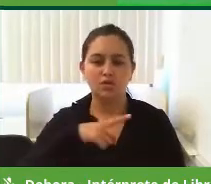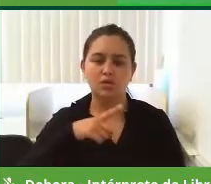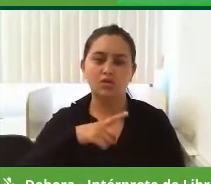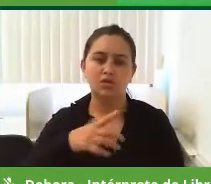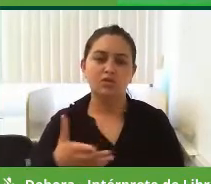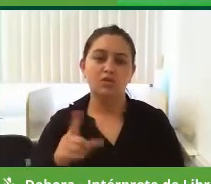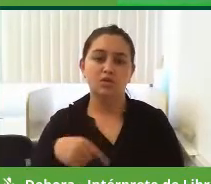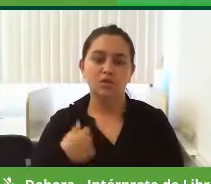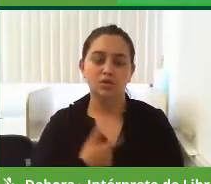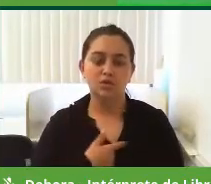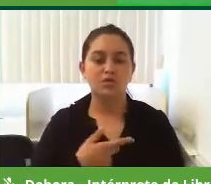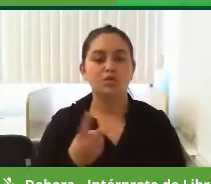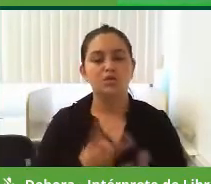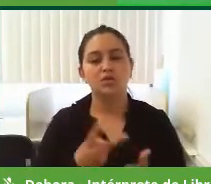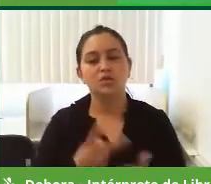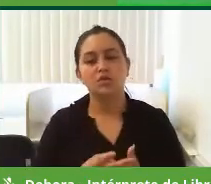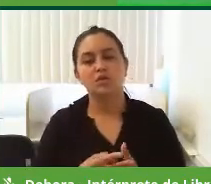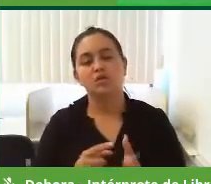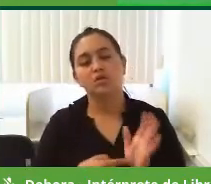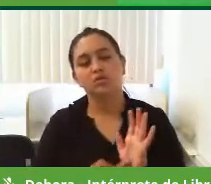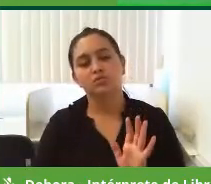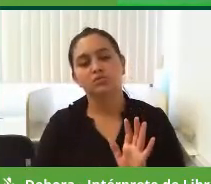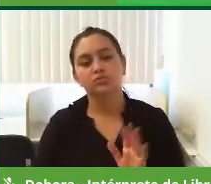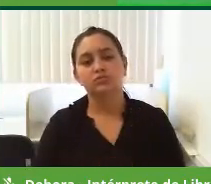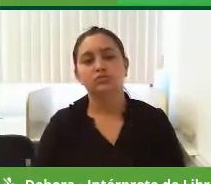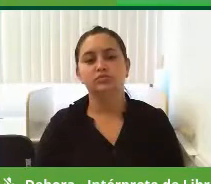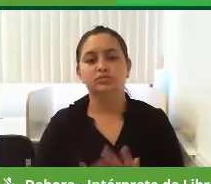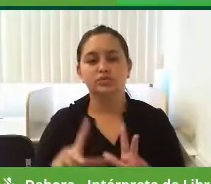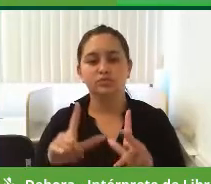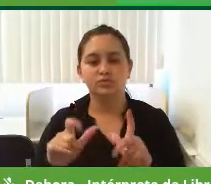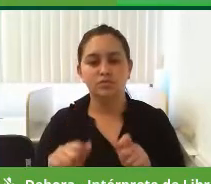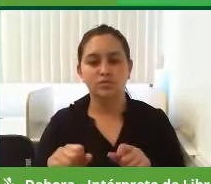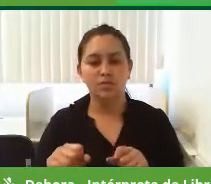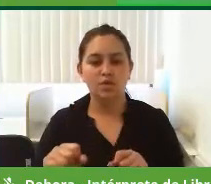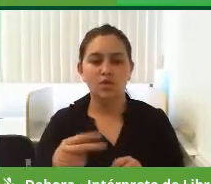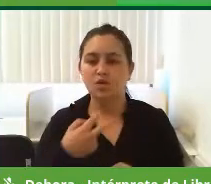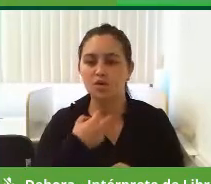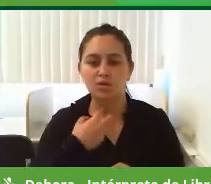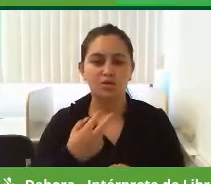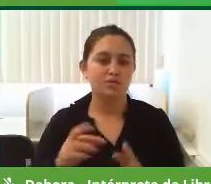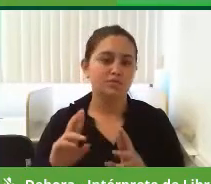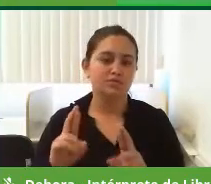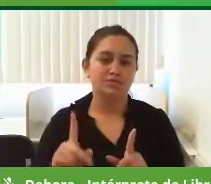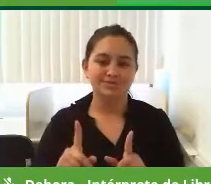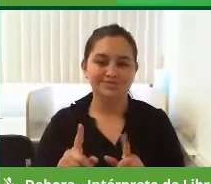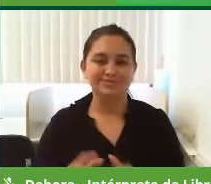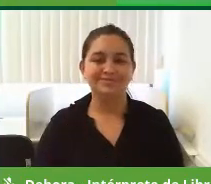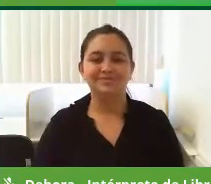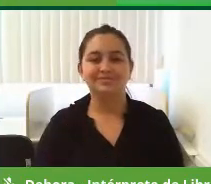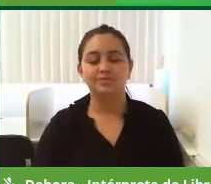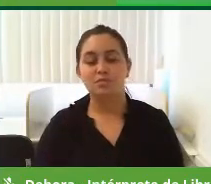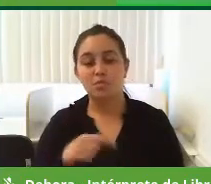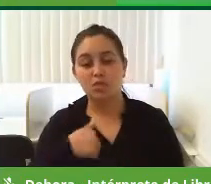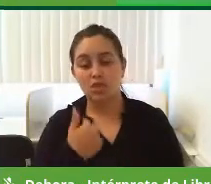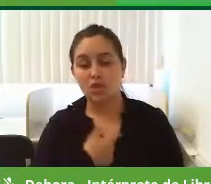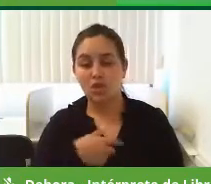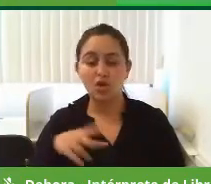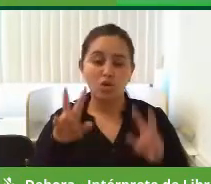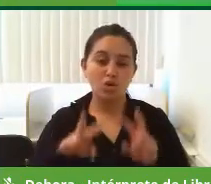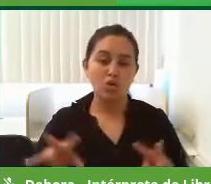está marcando nosso campo e agora com as eleições não podia ser diferente. Nós vimos, assim,